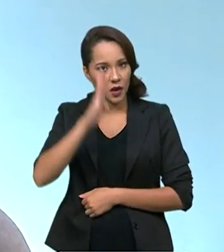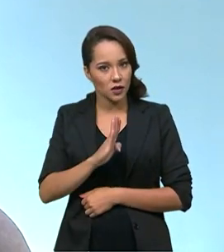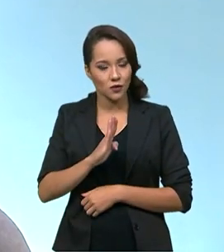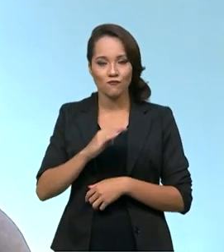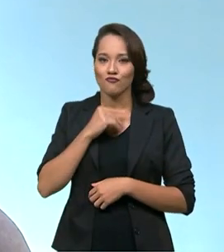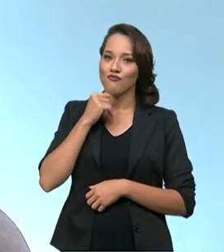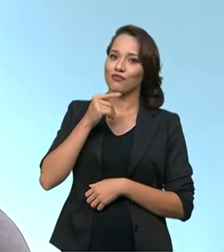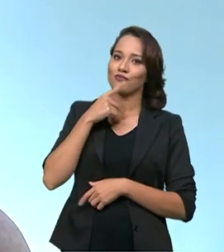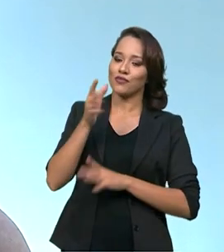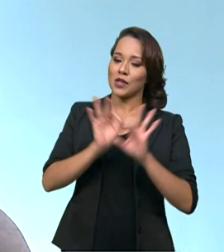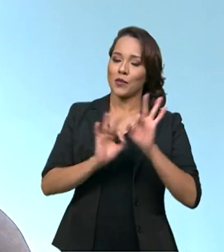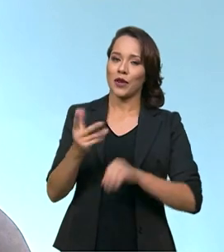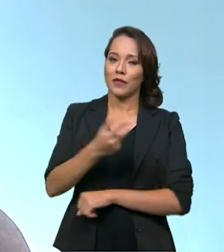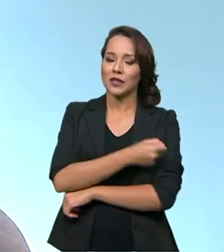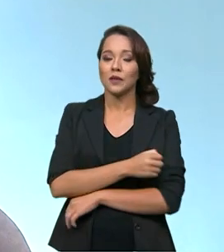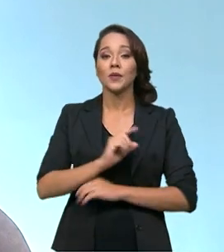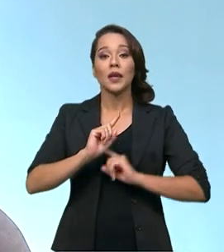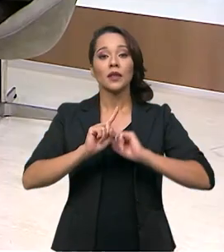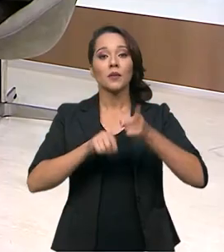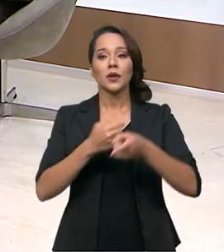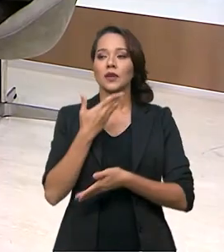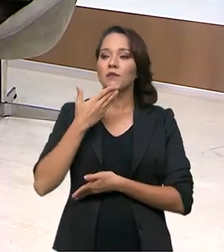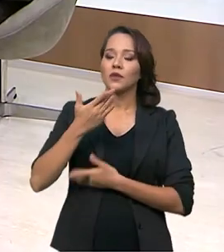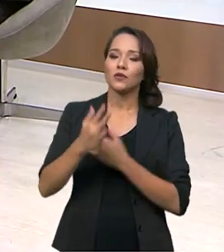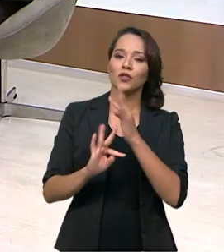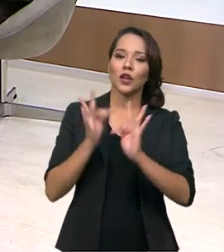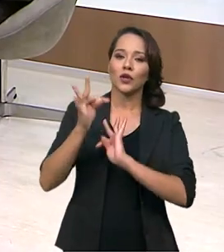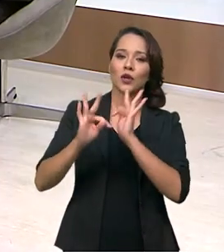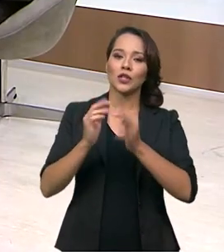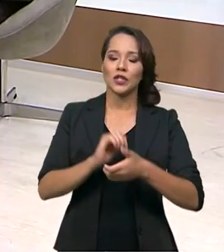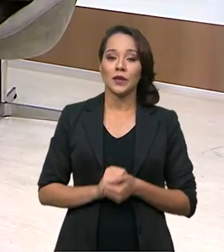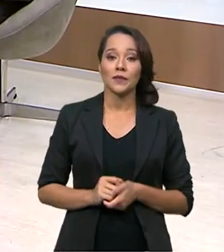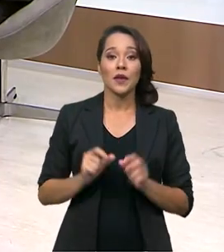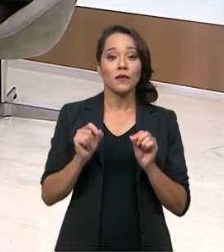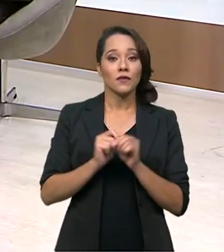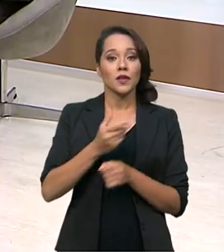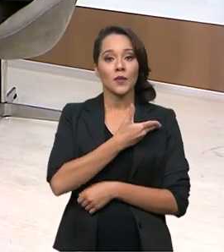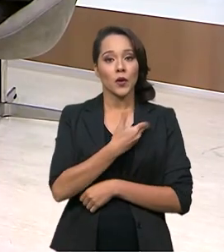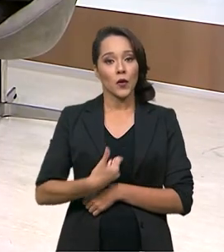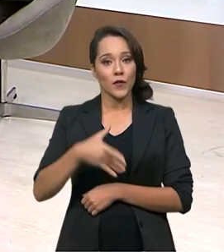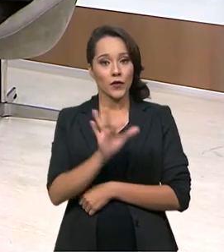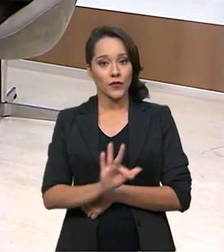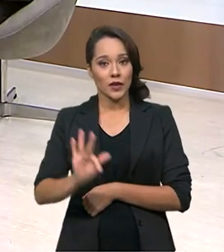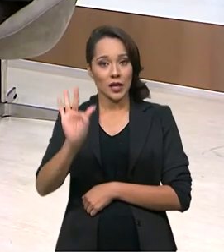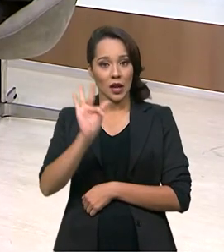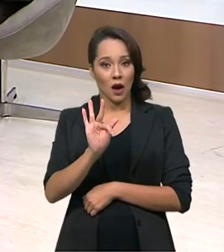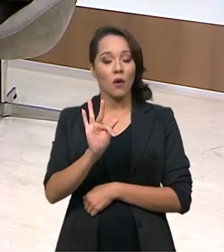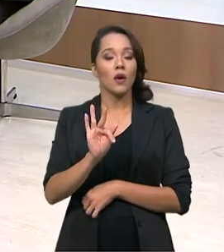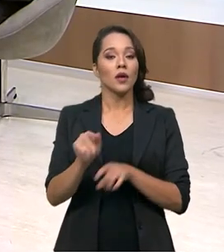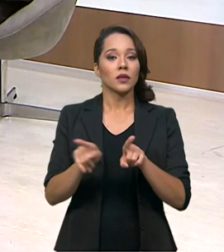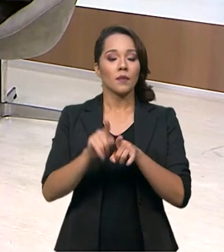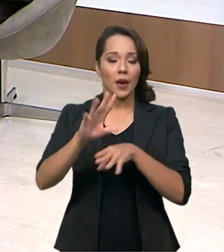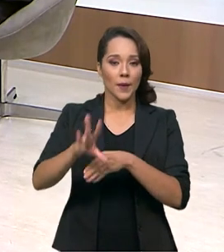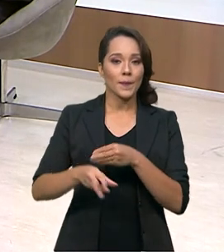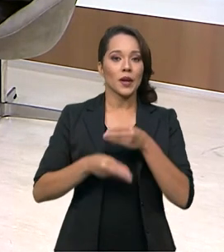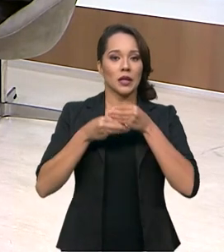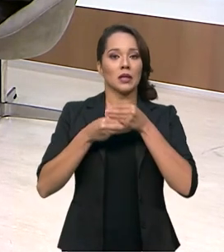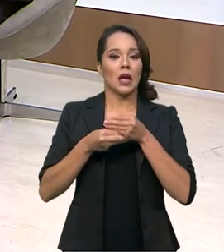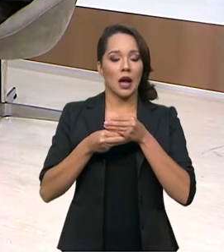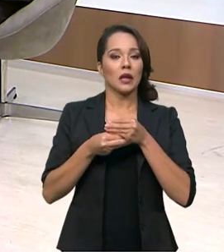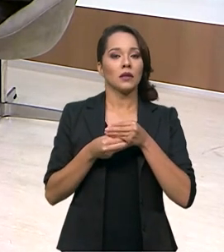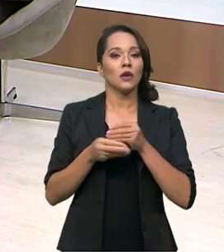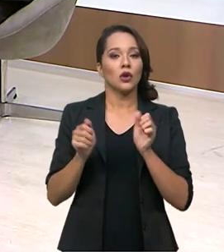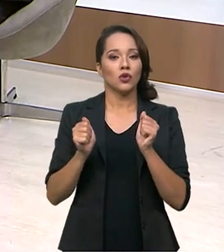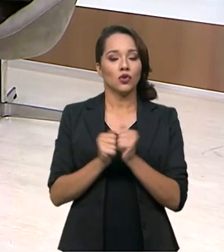essa vacina. Depois houve uma encomenda tecnológica realizada pelo governo federal e implantada através